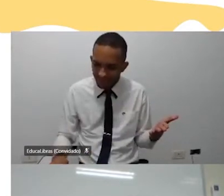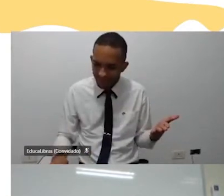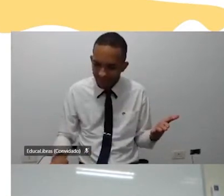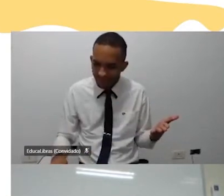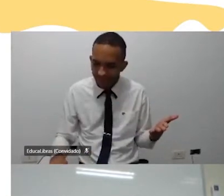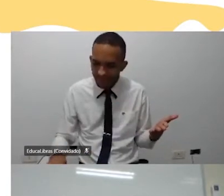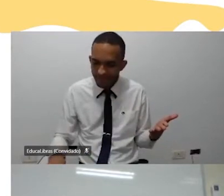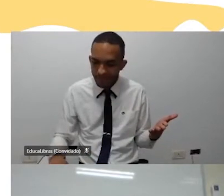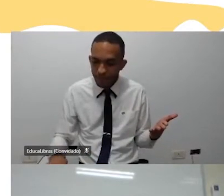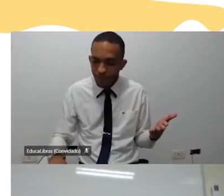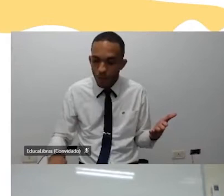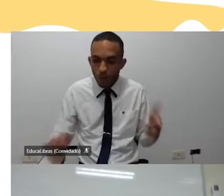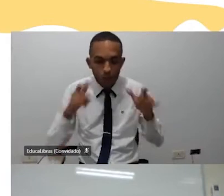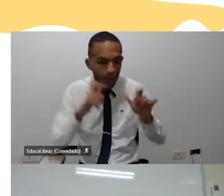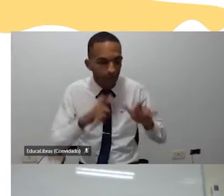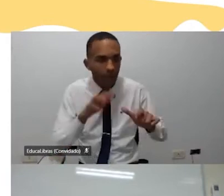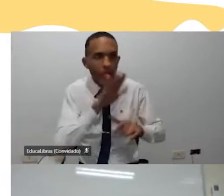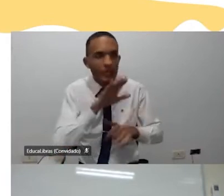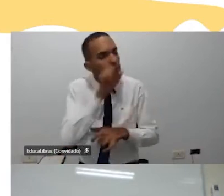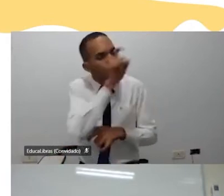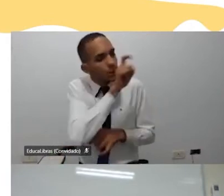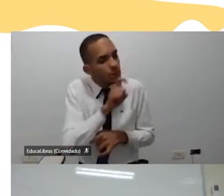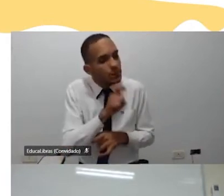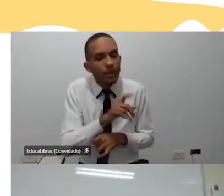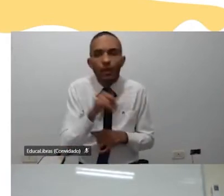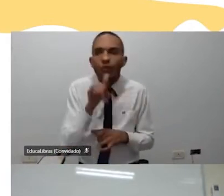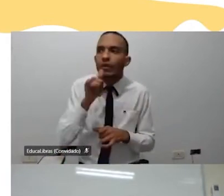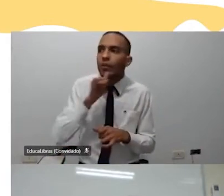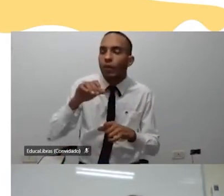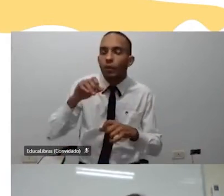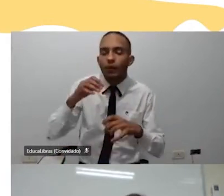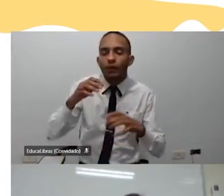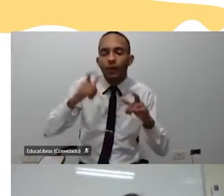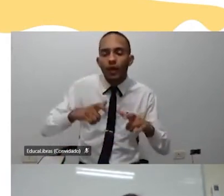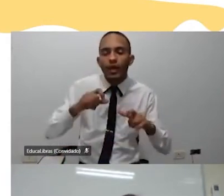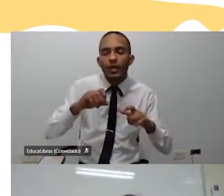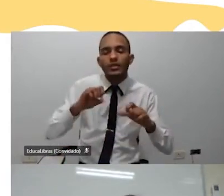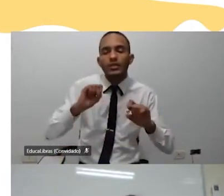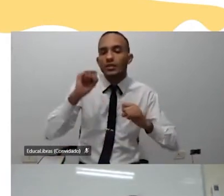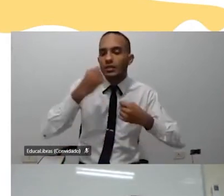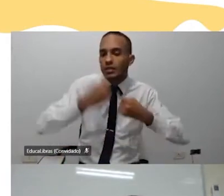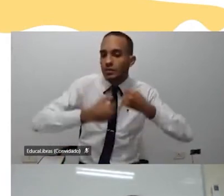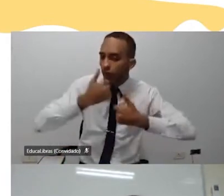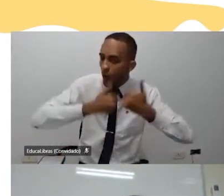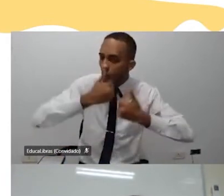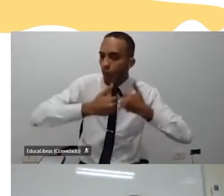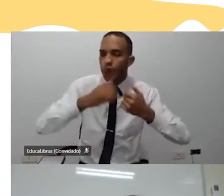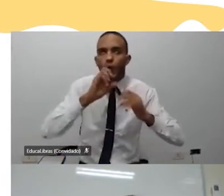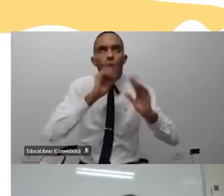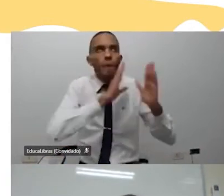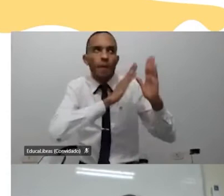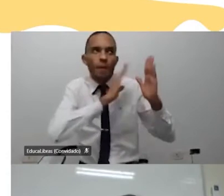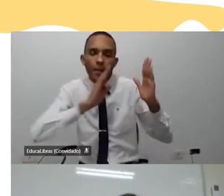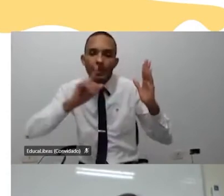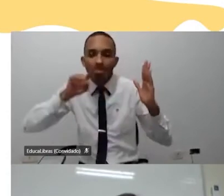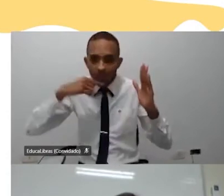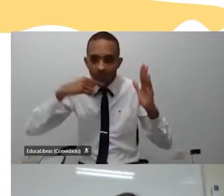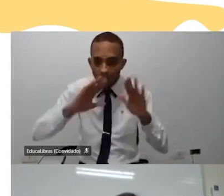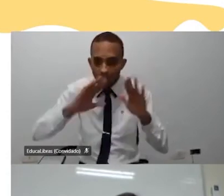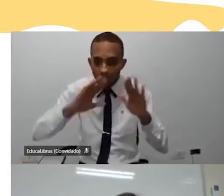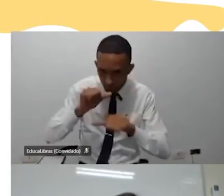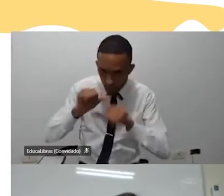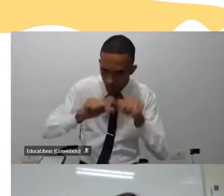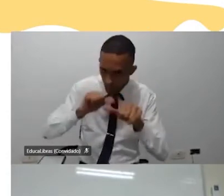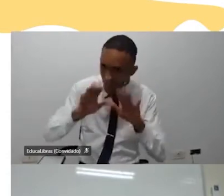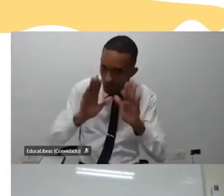eles querem transformar é um banheiro que está pichado, é a quadra, é uma biblioteca e depois que eles passam por essa